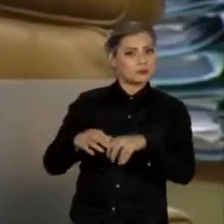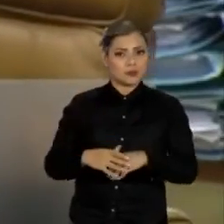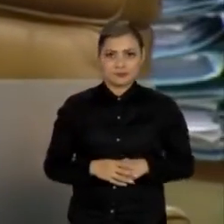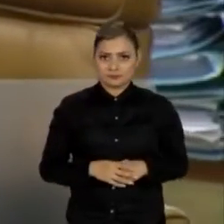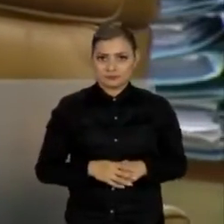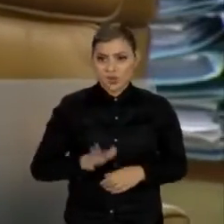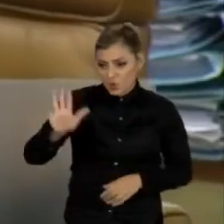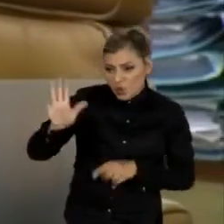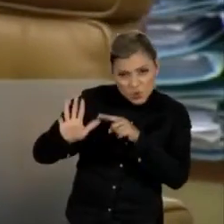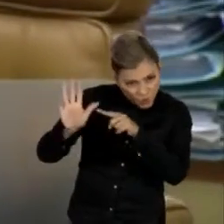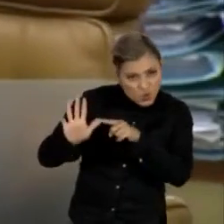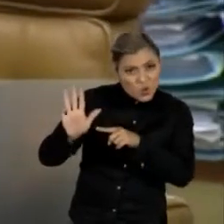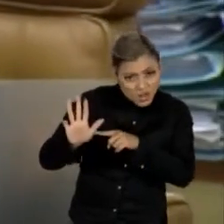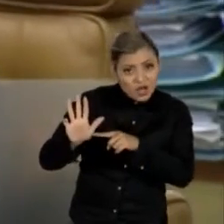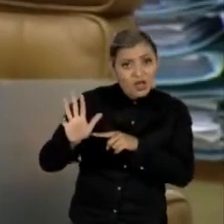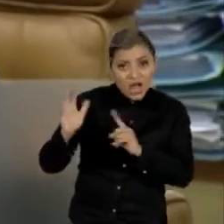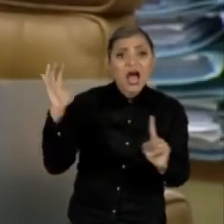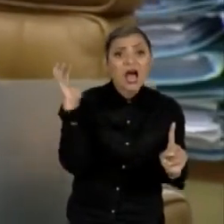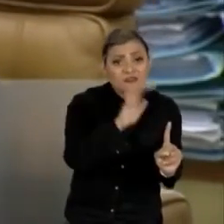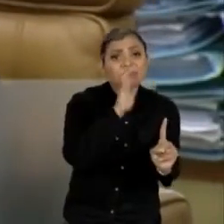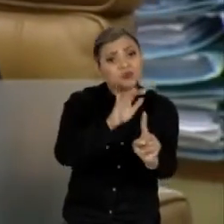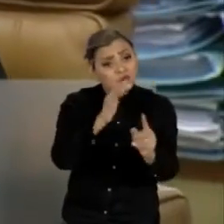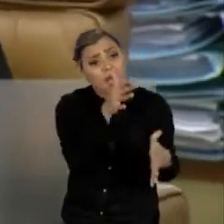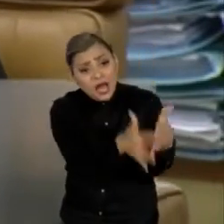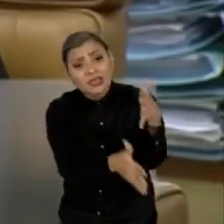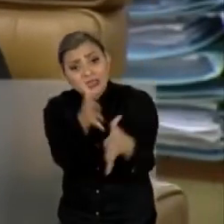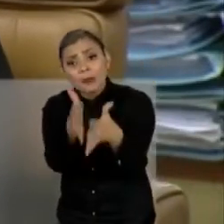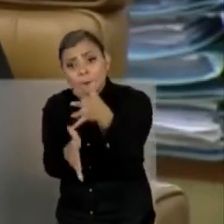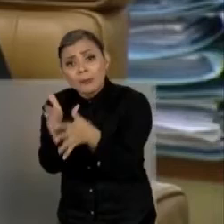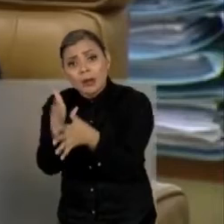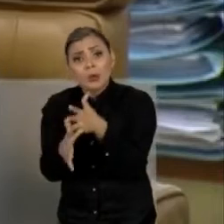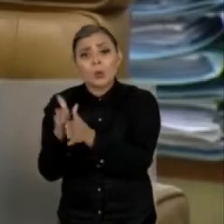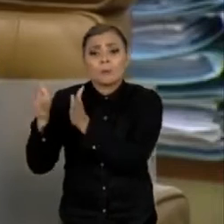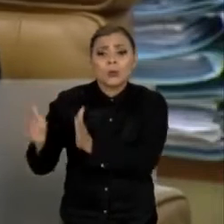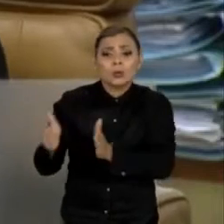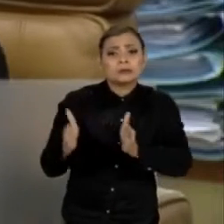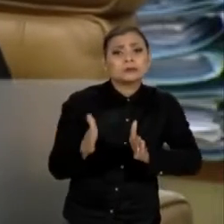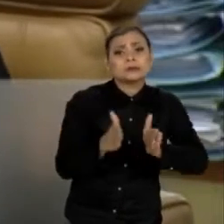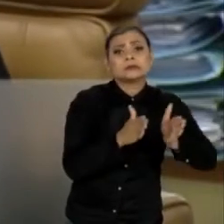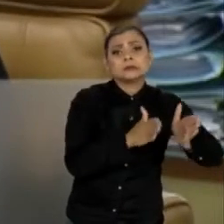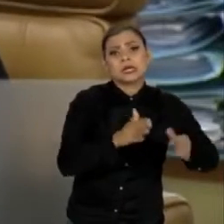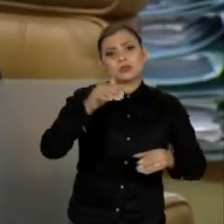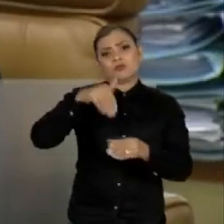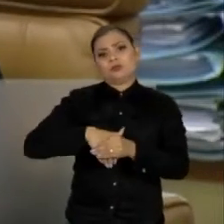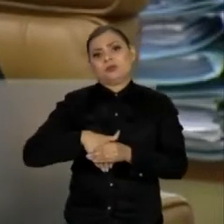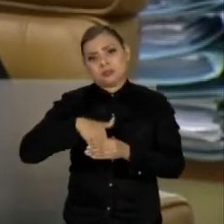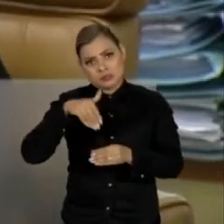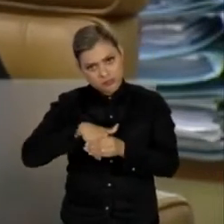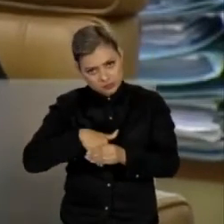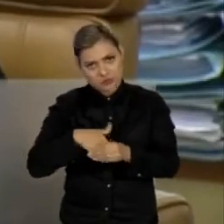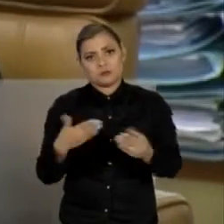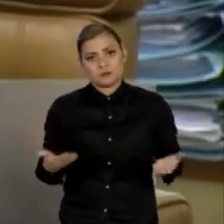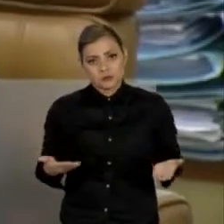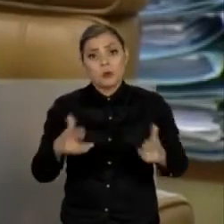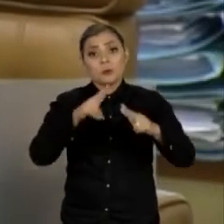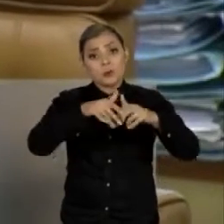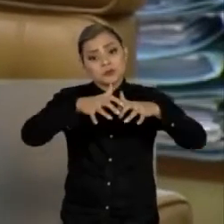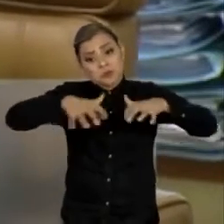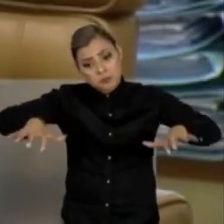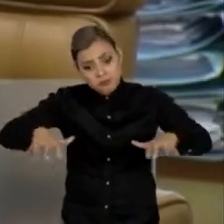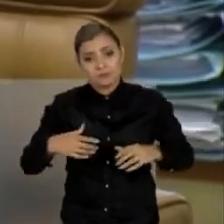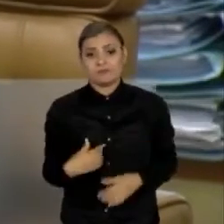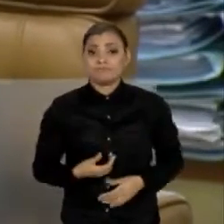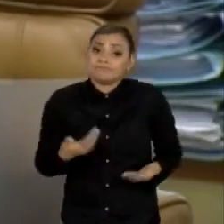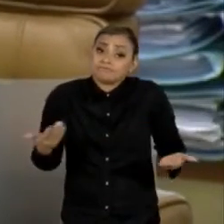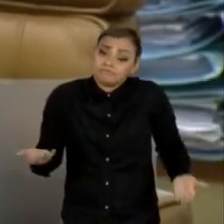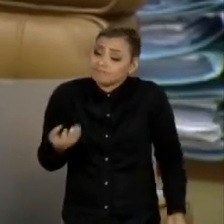caso Lula, de alguma forma, contaminou todo esse debate, tendo em vista essa politização. E isso